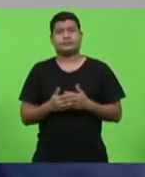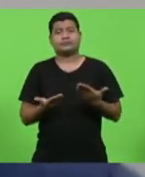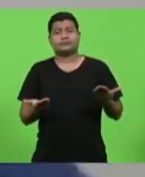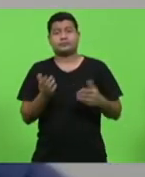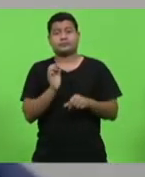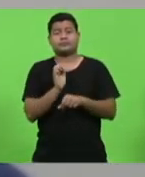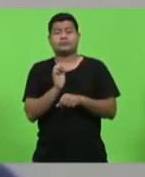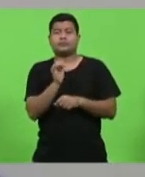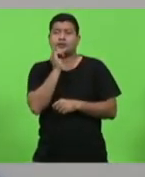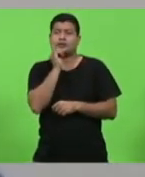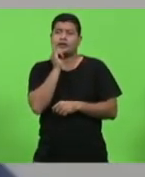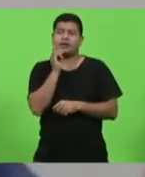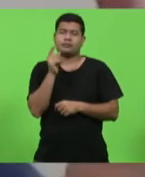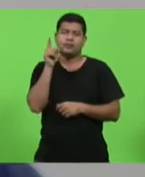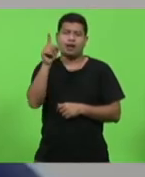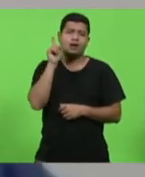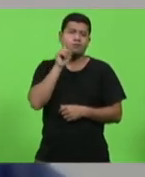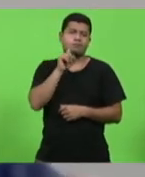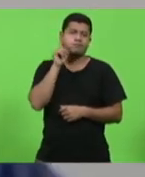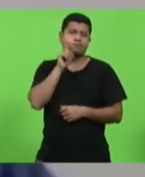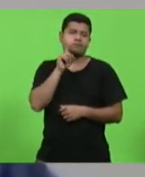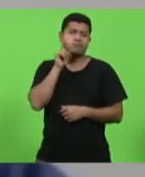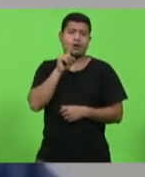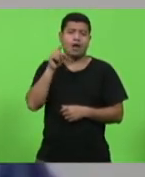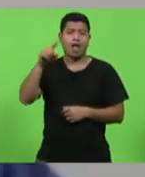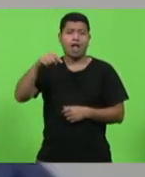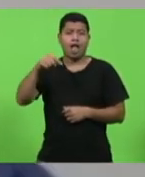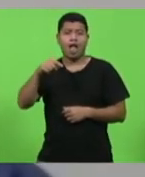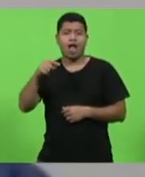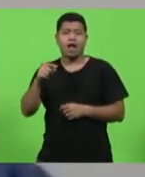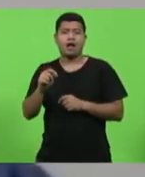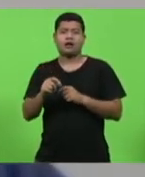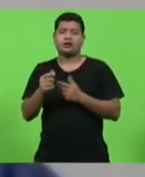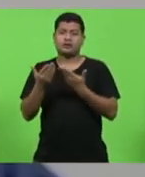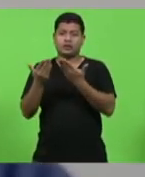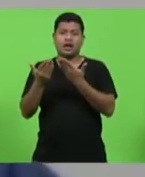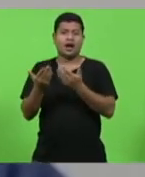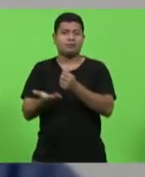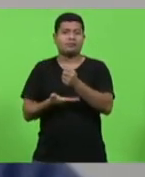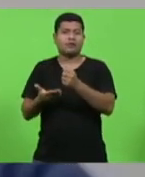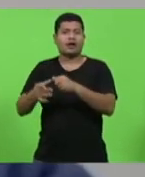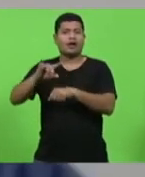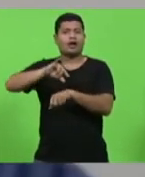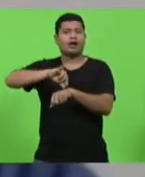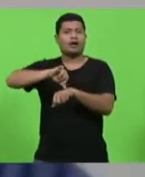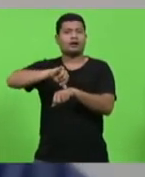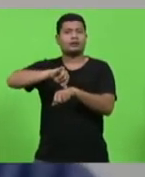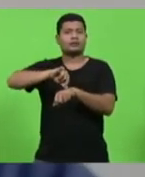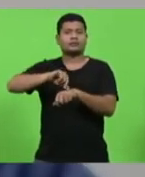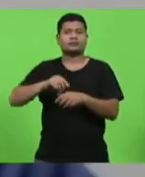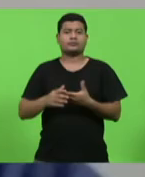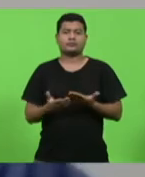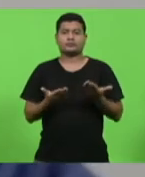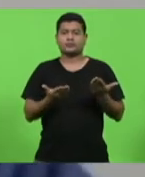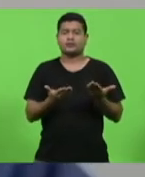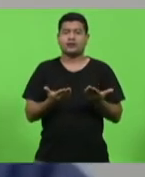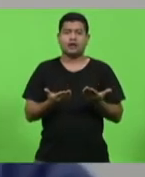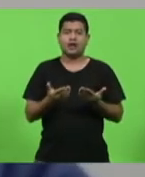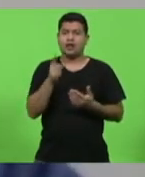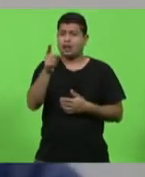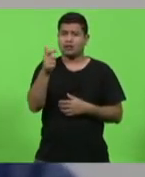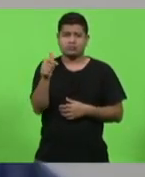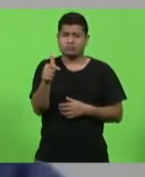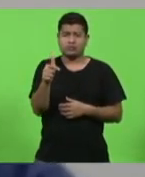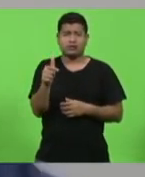Unidos, que é o berço do capitalismo, houve um enfraquecimento